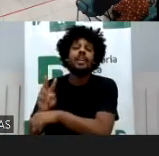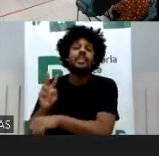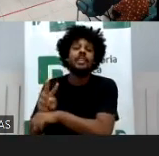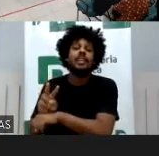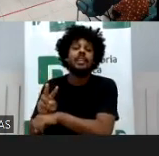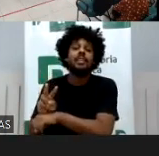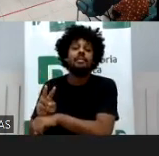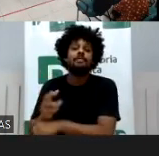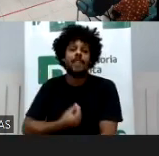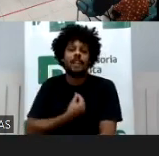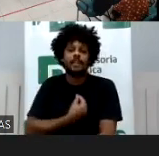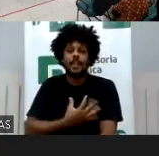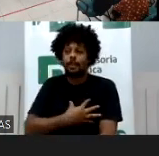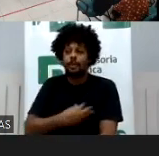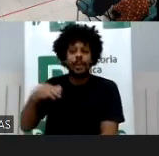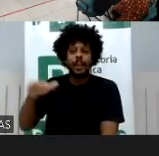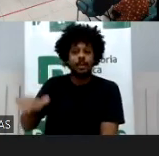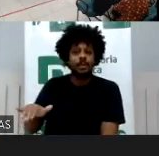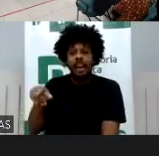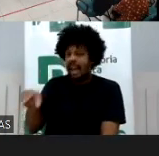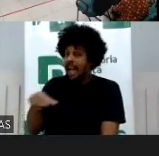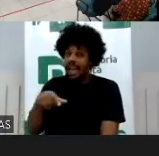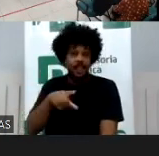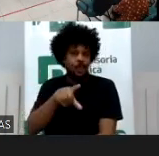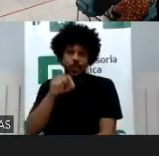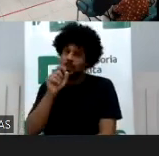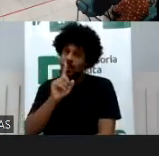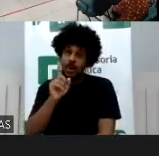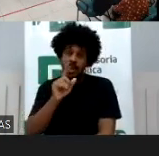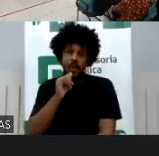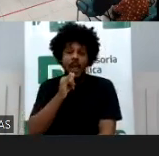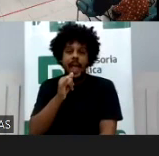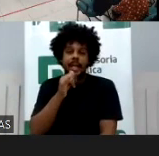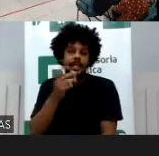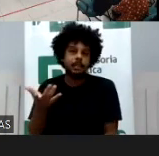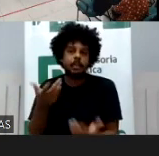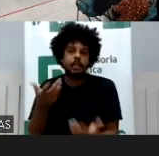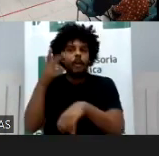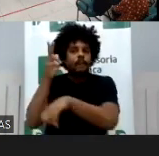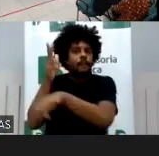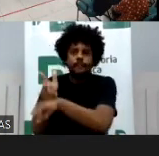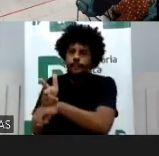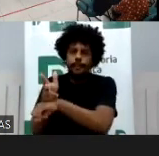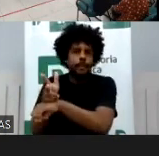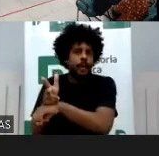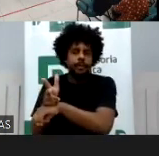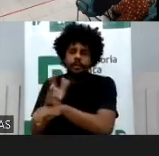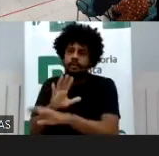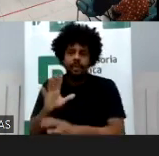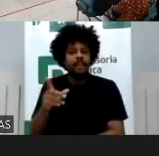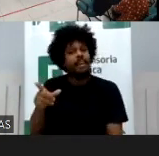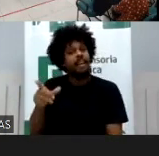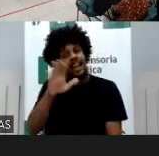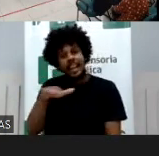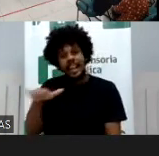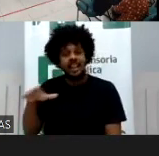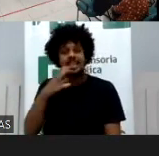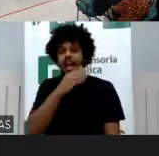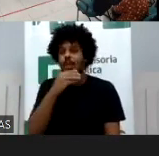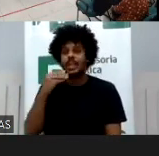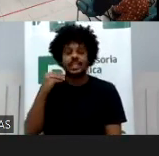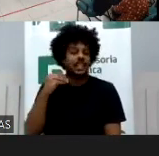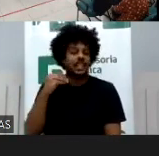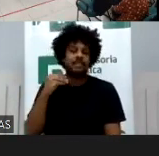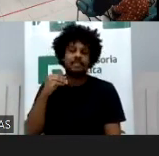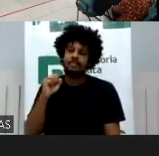insere para mim um dos principais problemas da discussão, crianças e adolescentes são incapazes civilmente, são